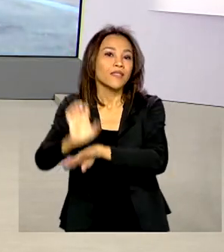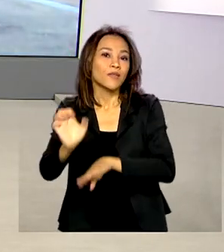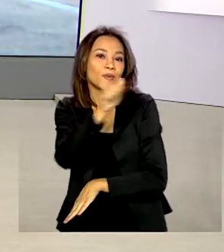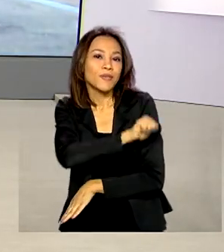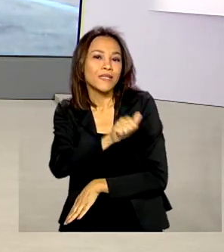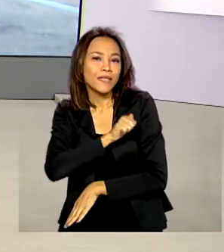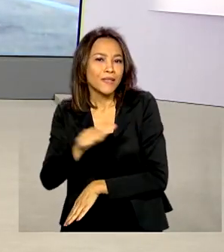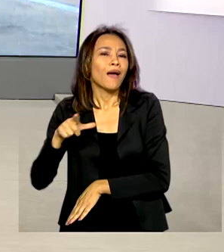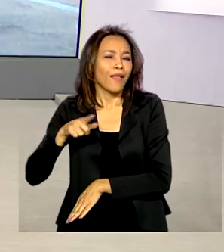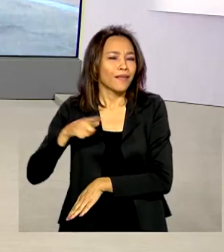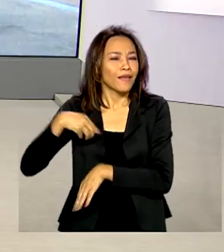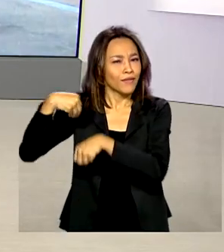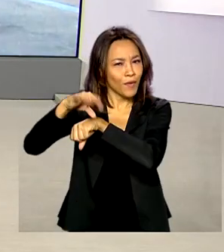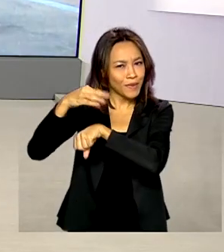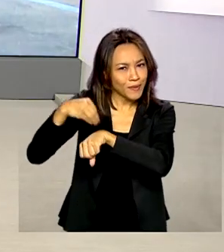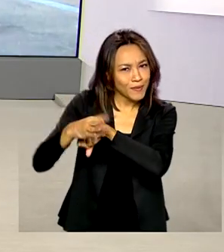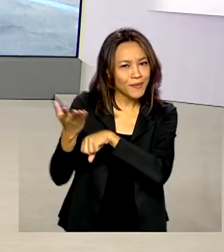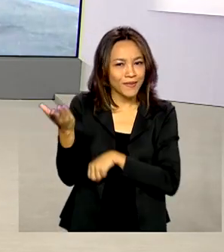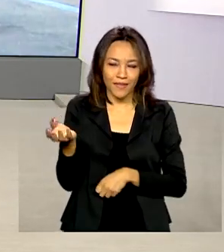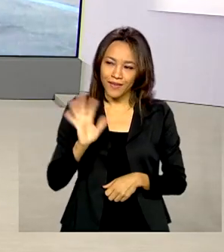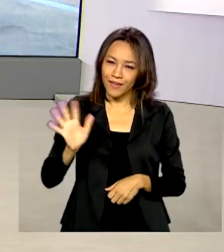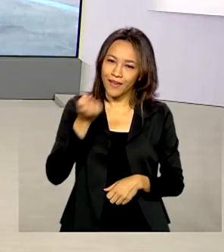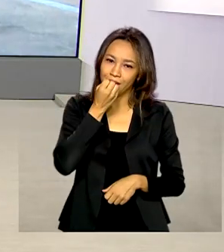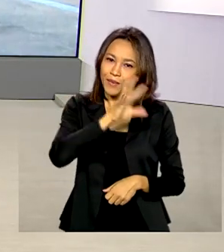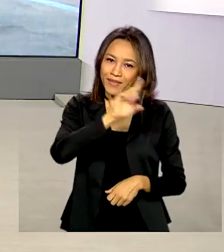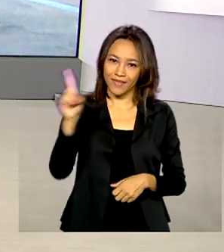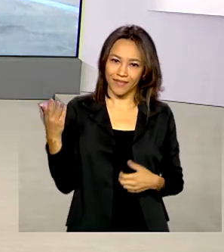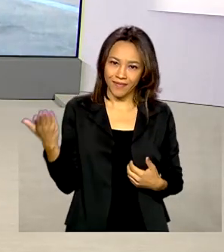Ela traz ao vivo para a gente as informações. Alessandra, bom dia.